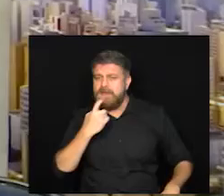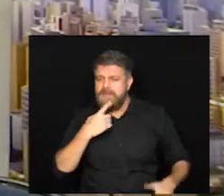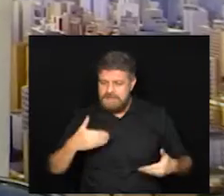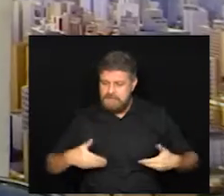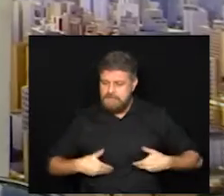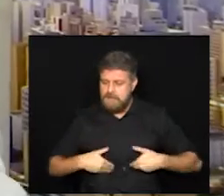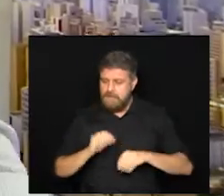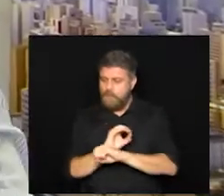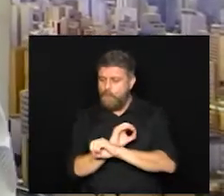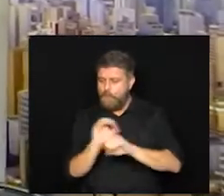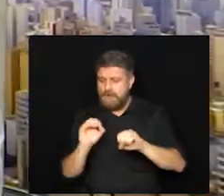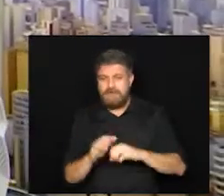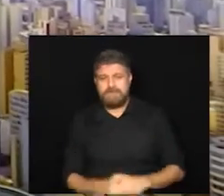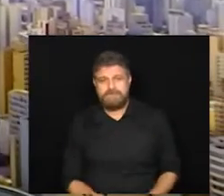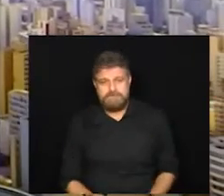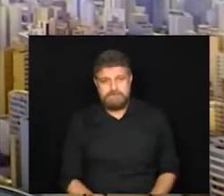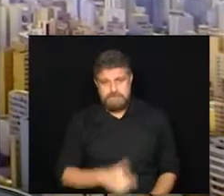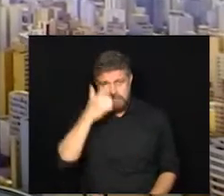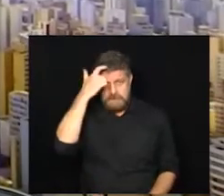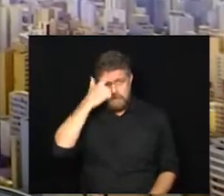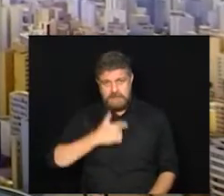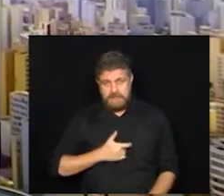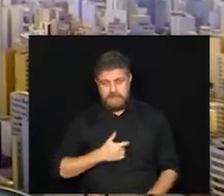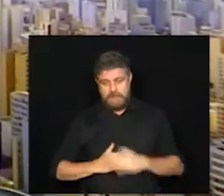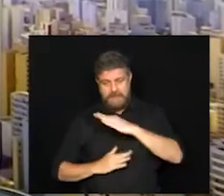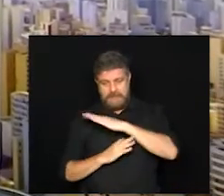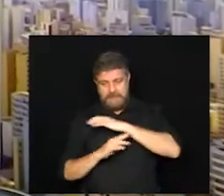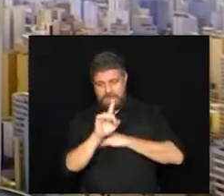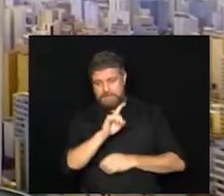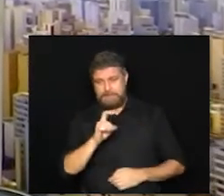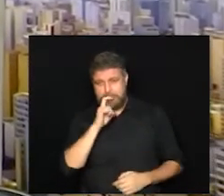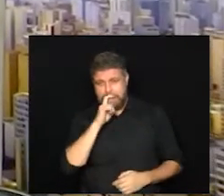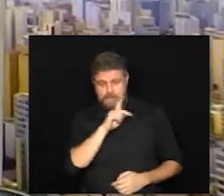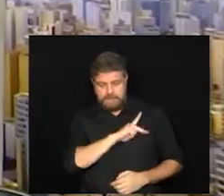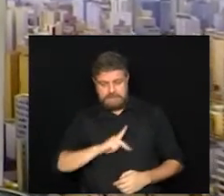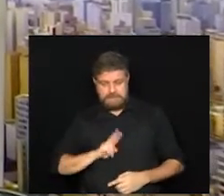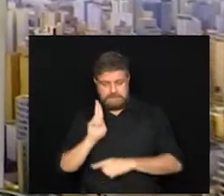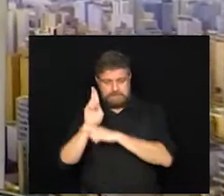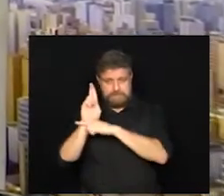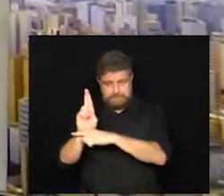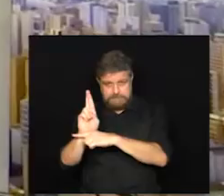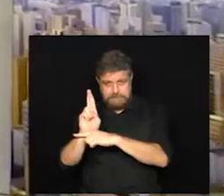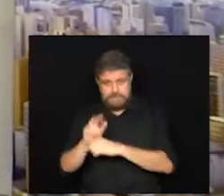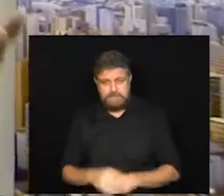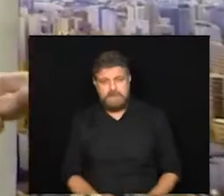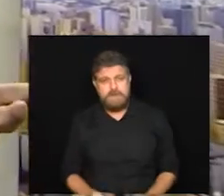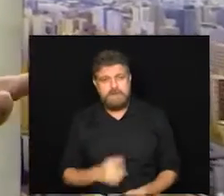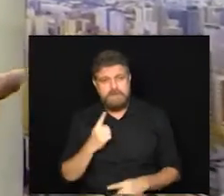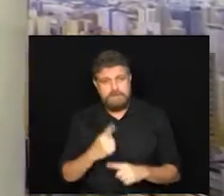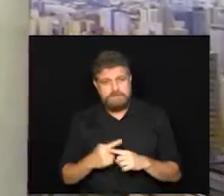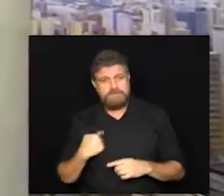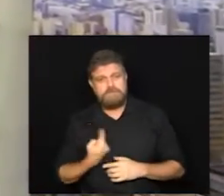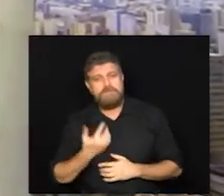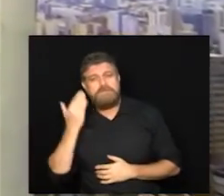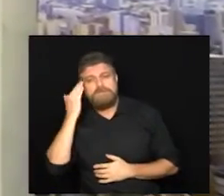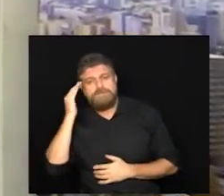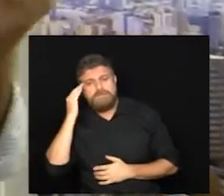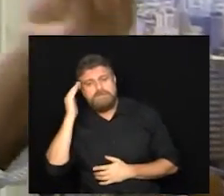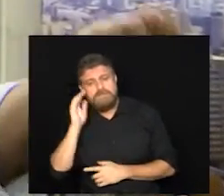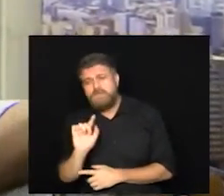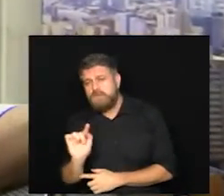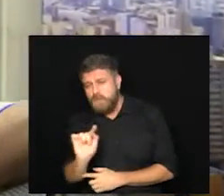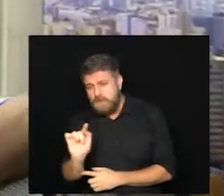primeiramente em nome do presidente Zé Carlos eu vim representar a Câmara neste evento porque nós entendemos que